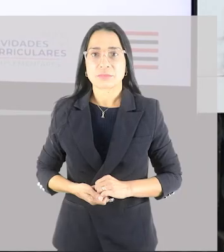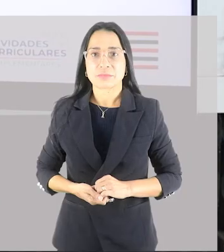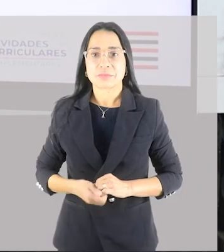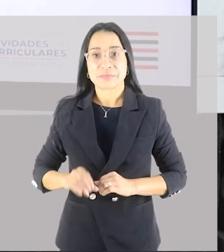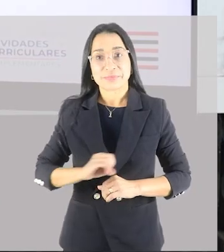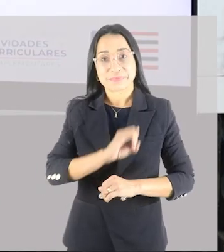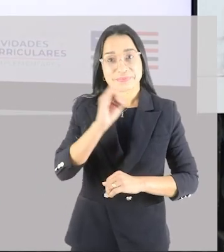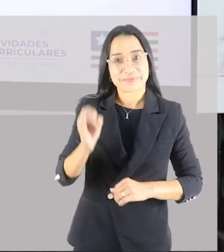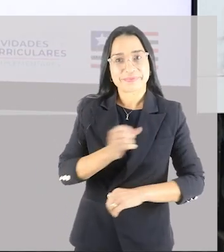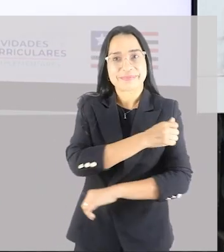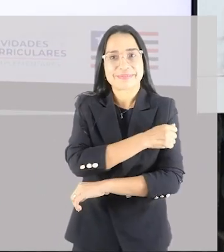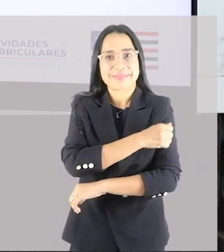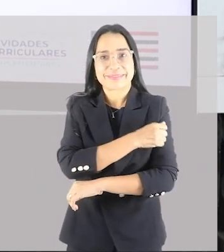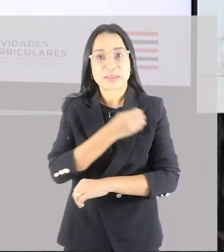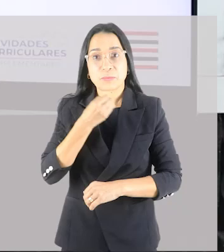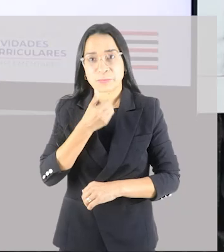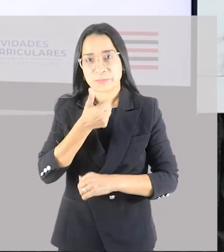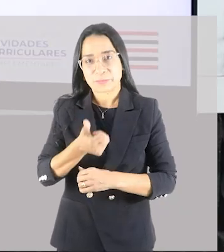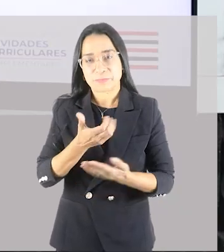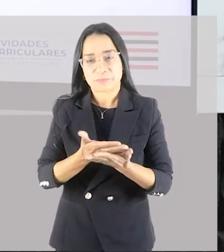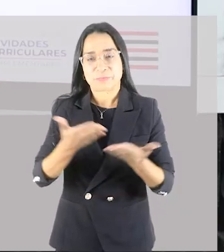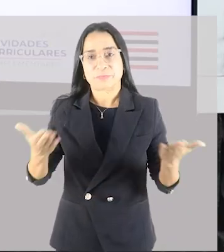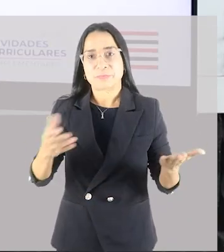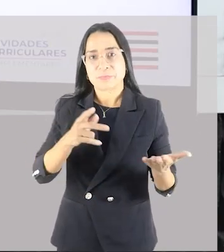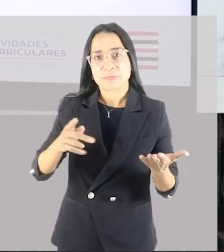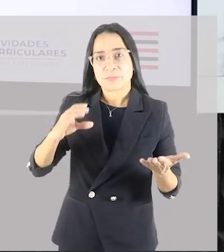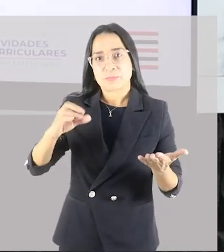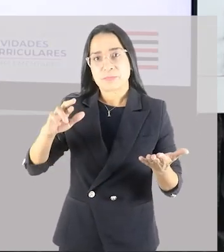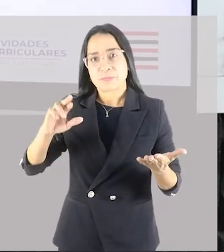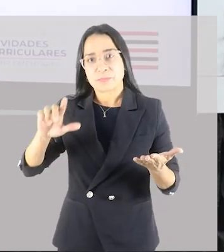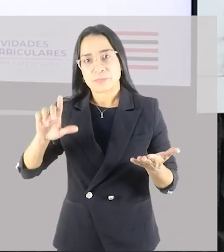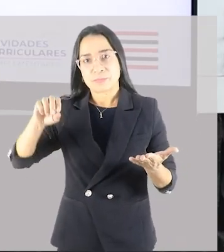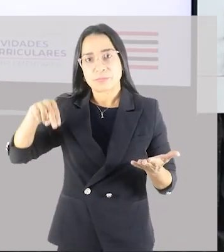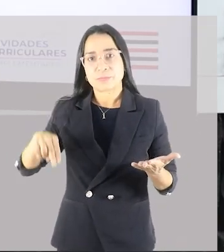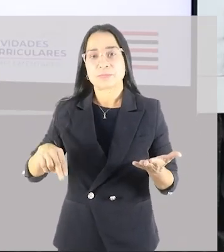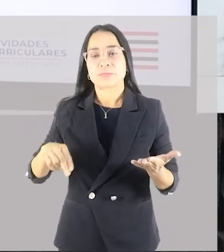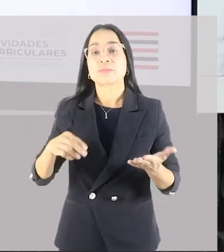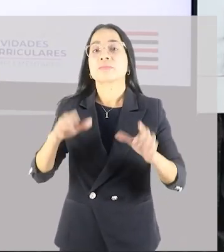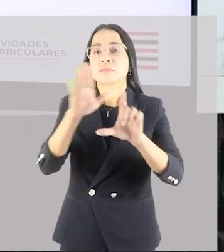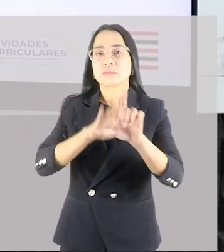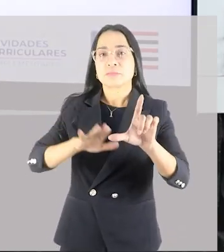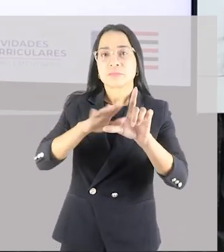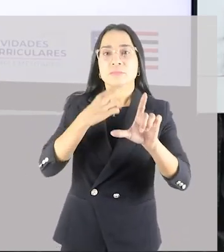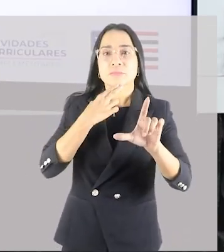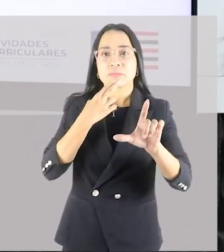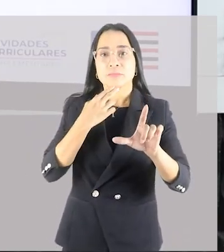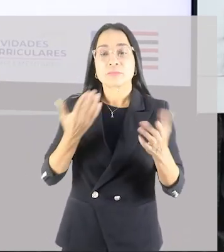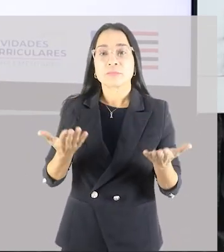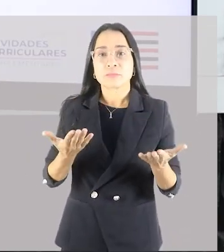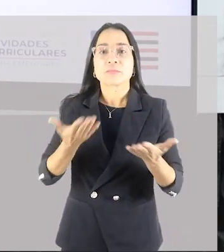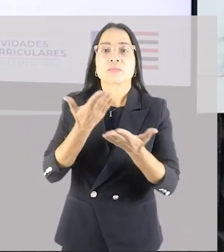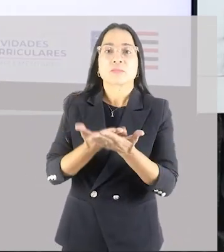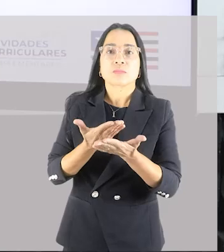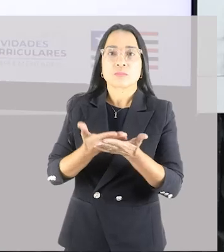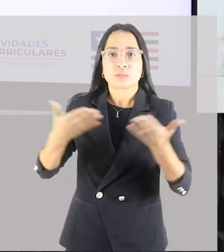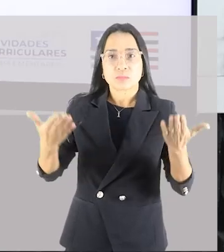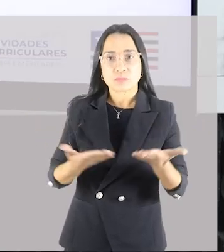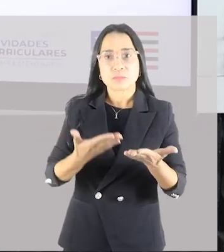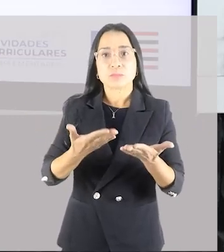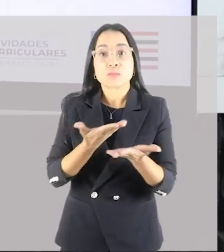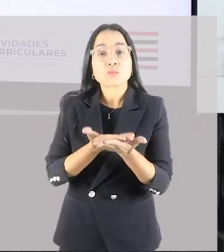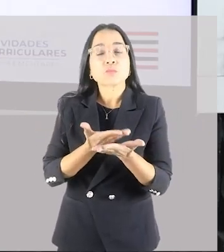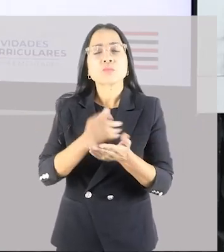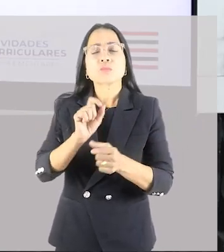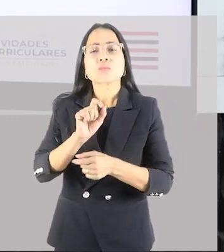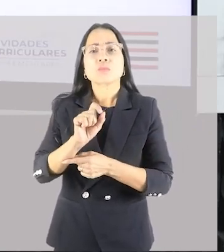Olá, amados, tudo bem com vocês? Sou o professor Carna Sena, aqui da plataforma Gonçalves Dias. Na aula de hoje falaremos sobre o princípio